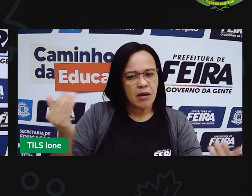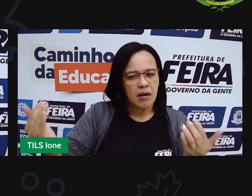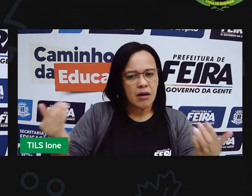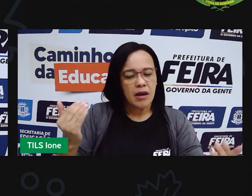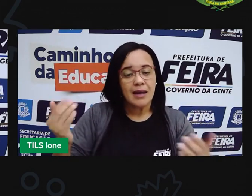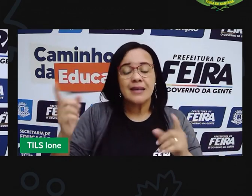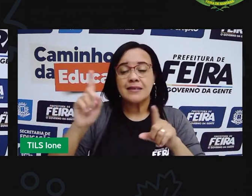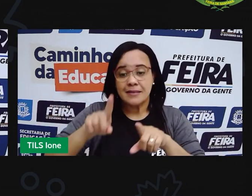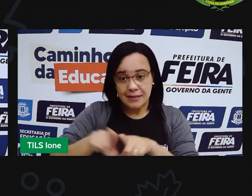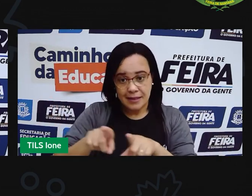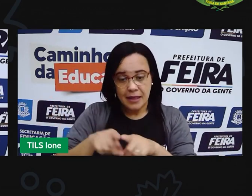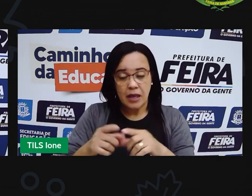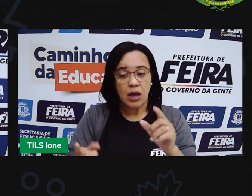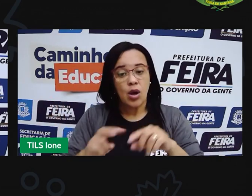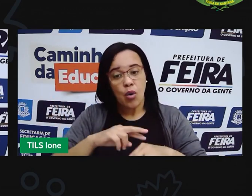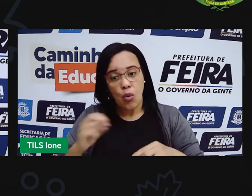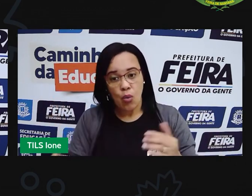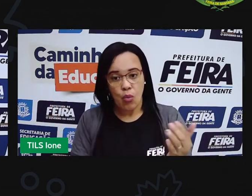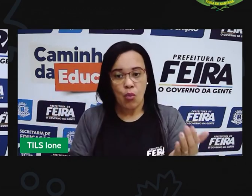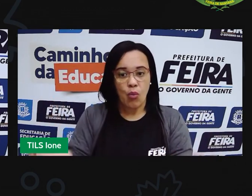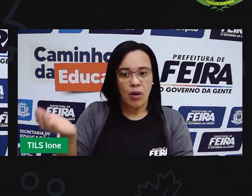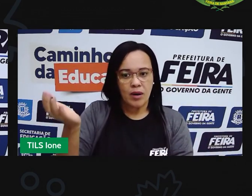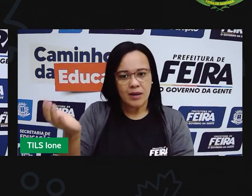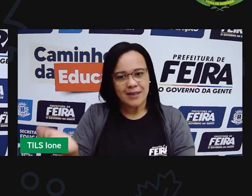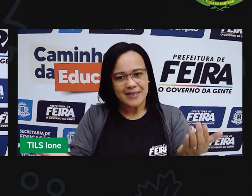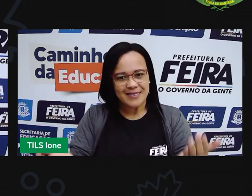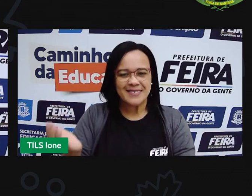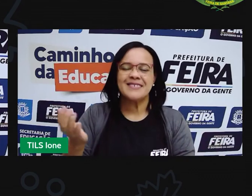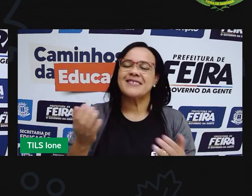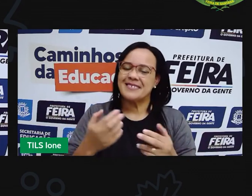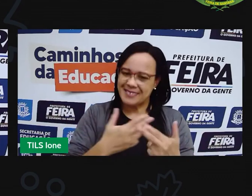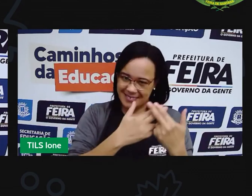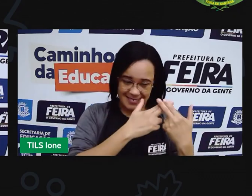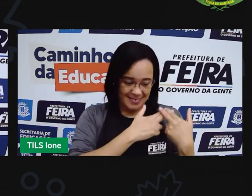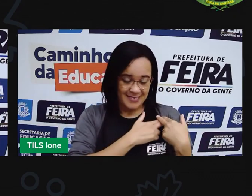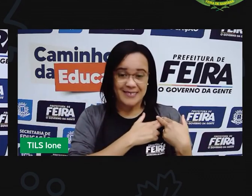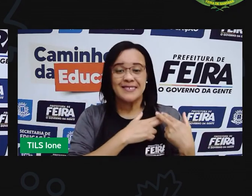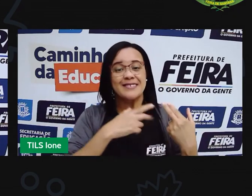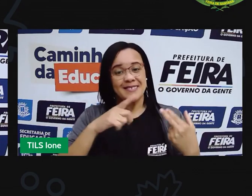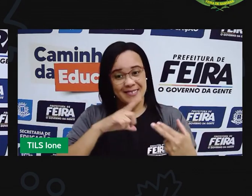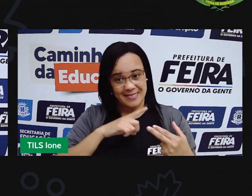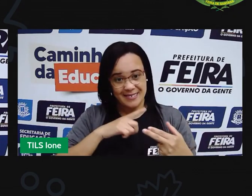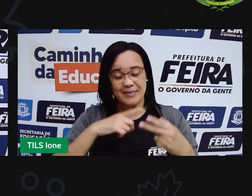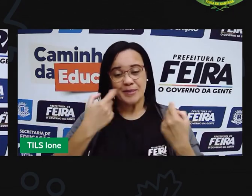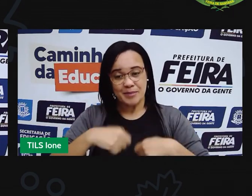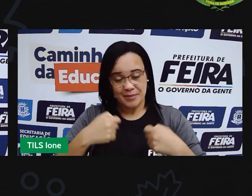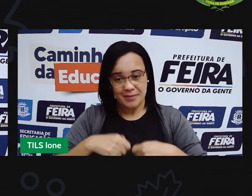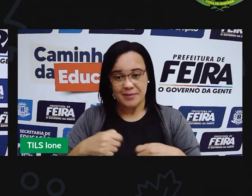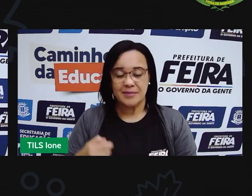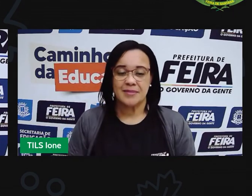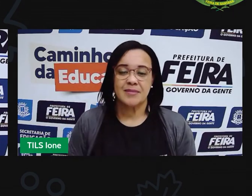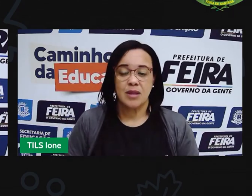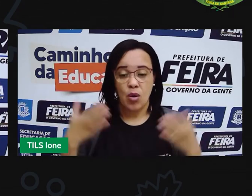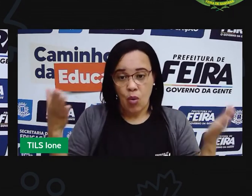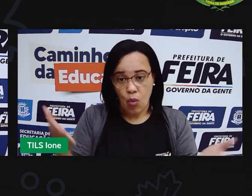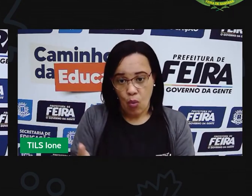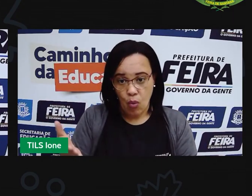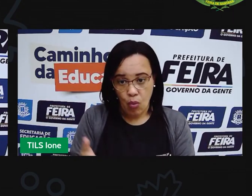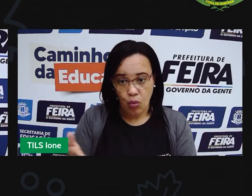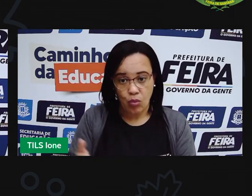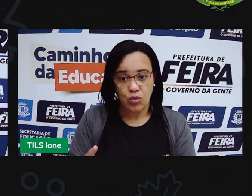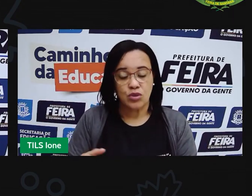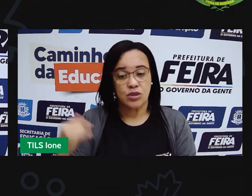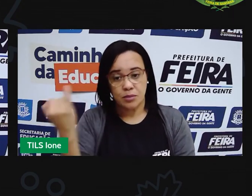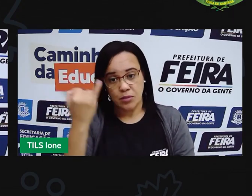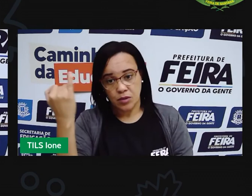um resultado faça com que a gente tenha esse recurso. Hoje, a comida que a gente está no presente e também